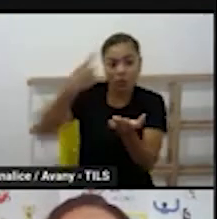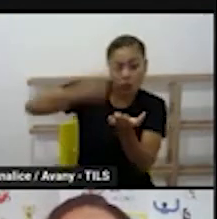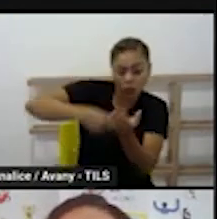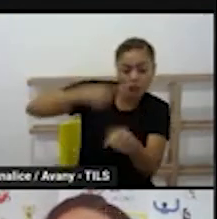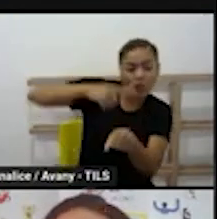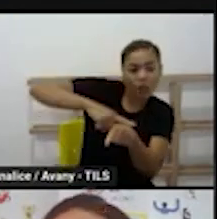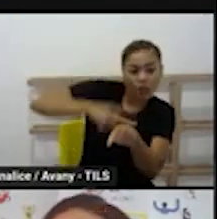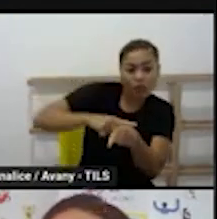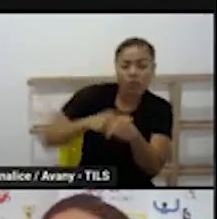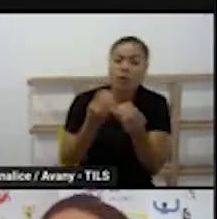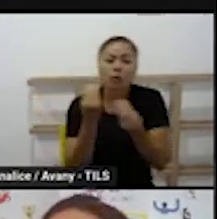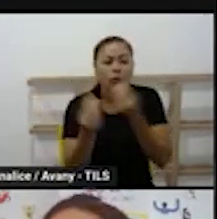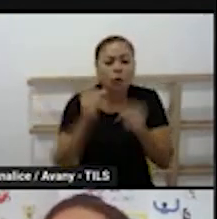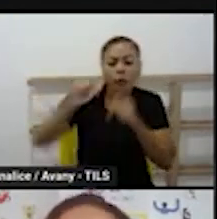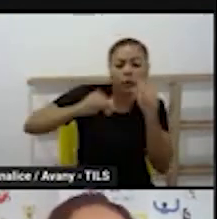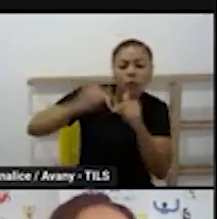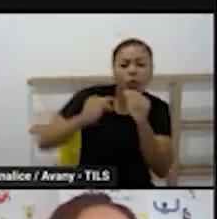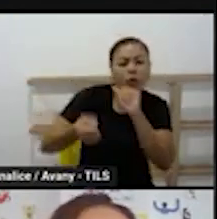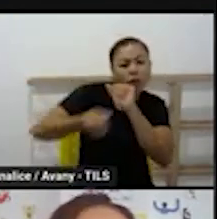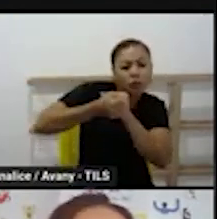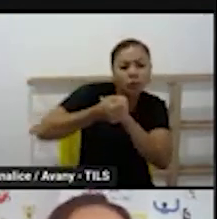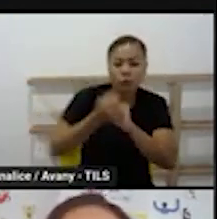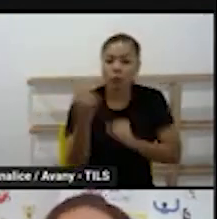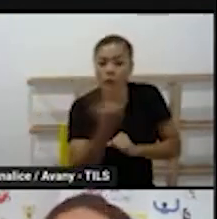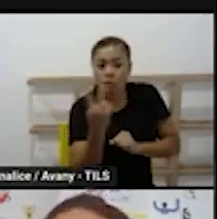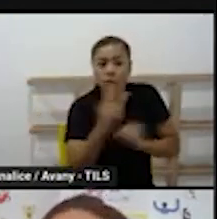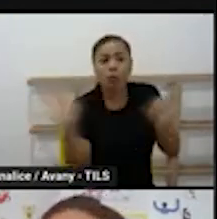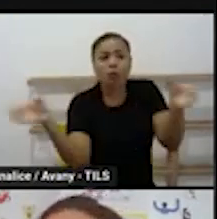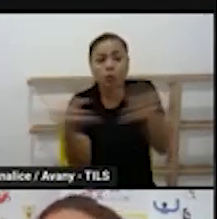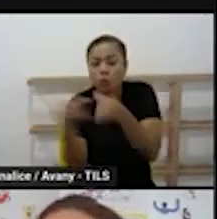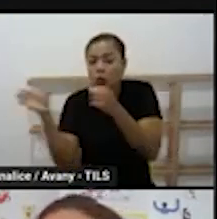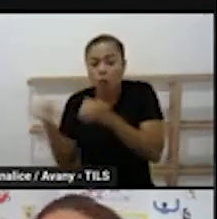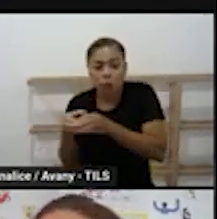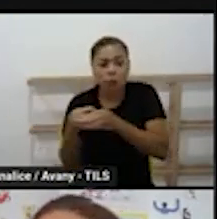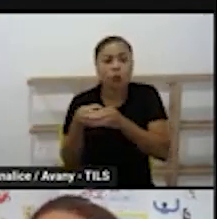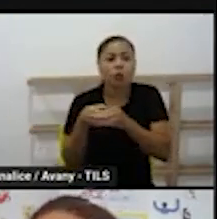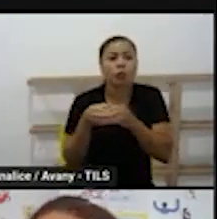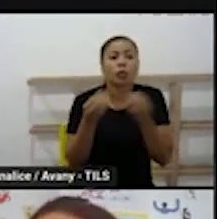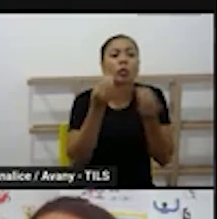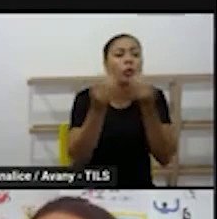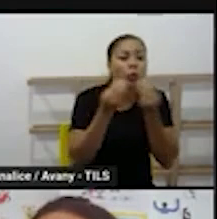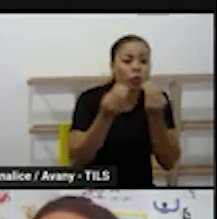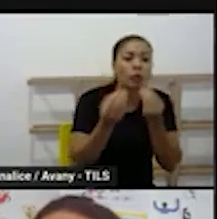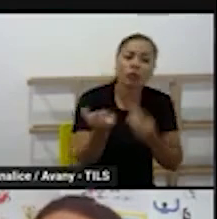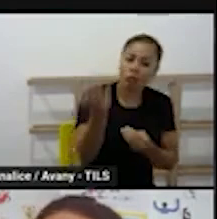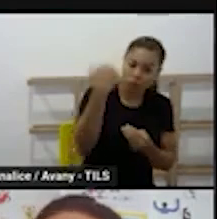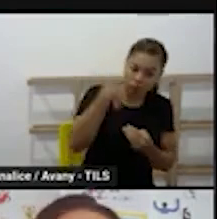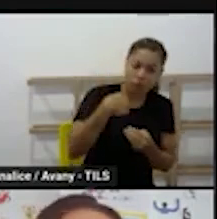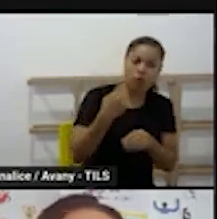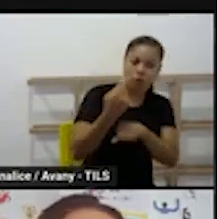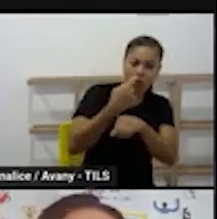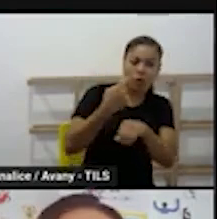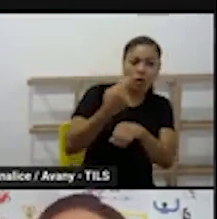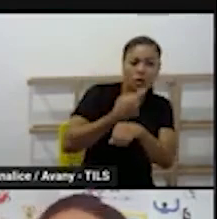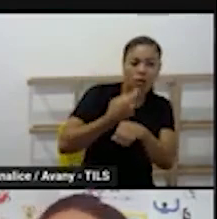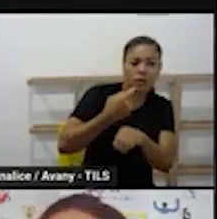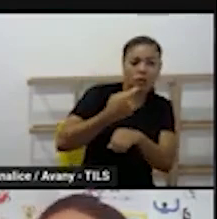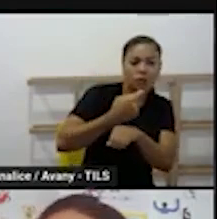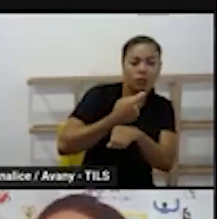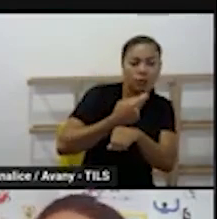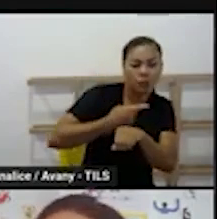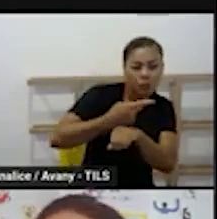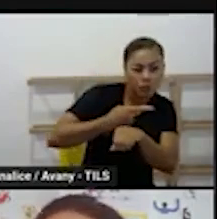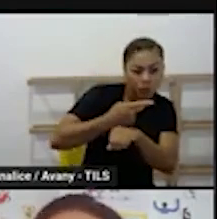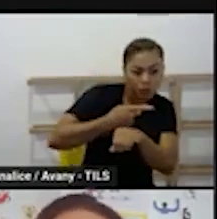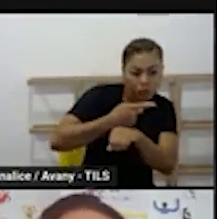vocês de como pode ser esse trabalho de dois grupos na mesma turma tá bom Jacivani pode procurar a gente aqui no segundo andar aqui da